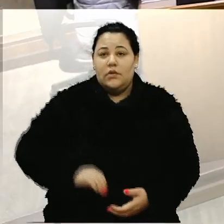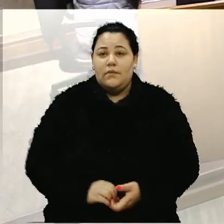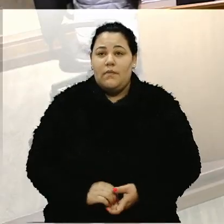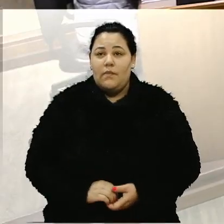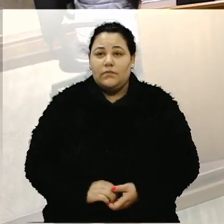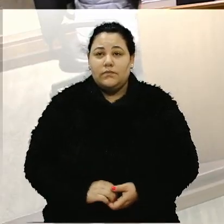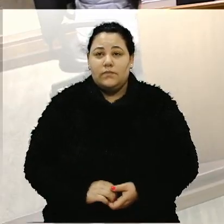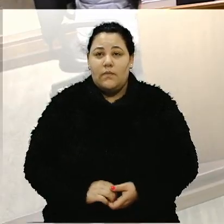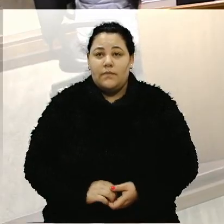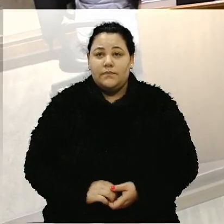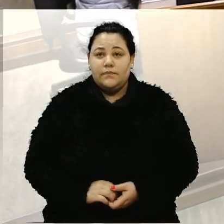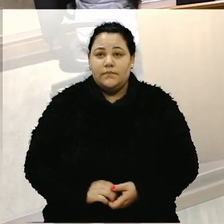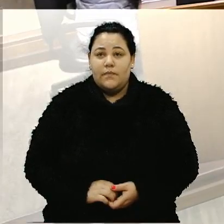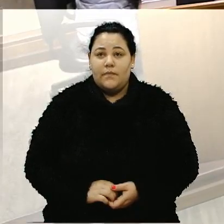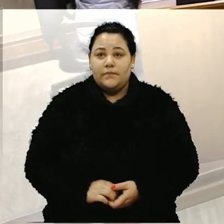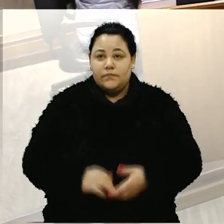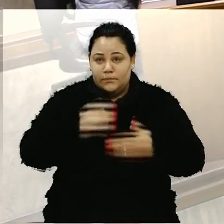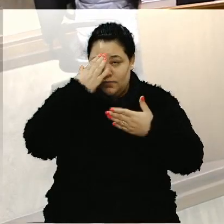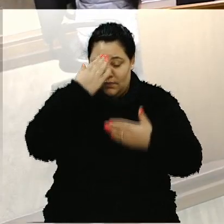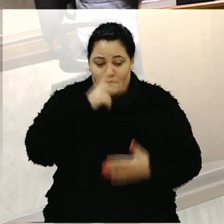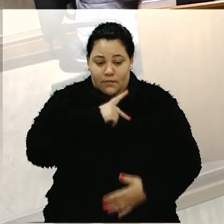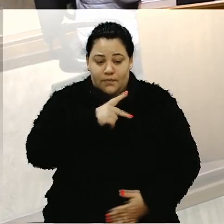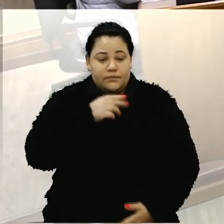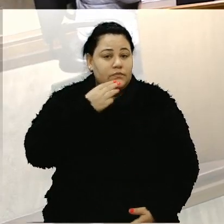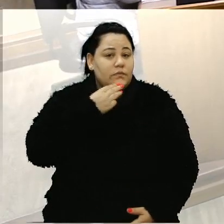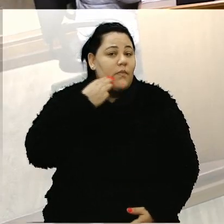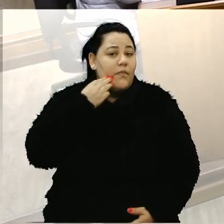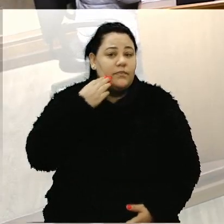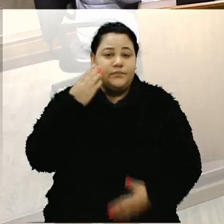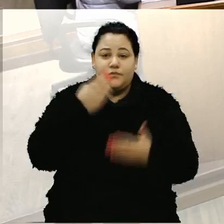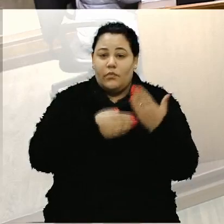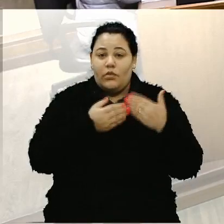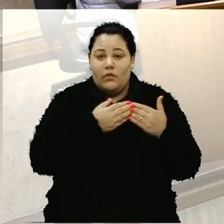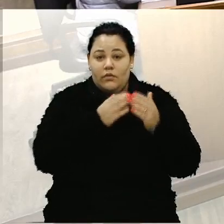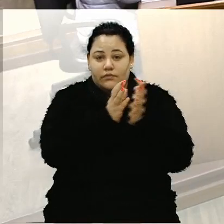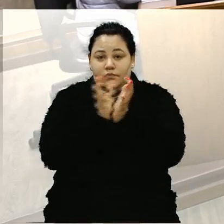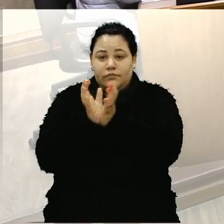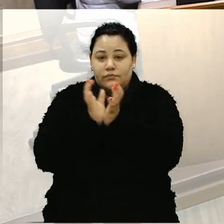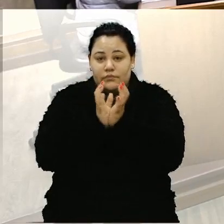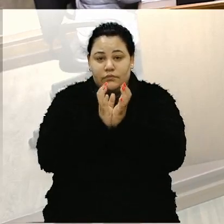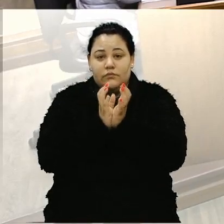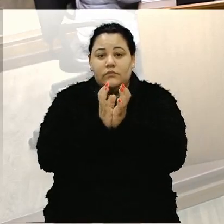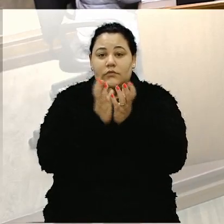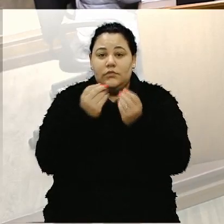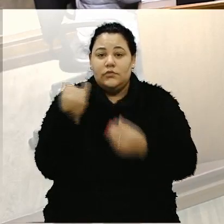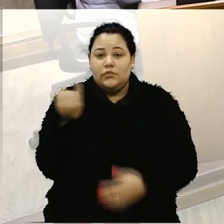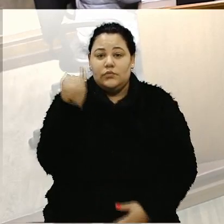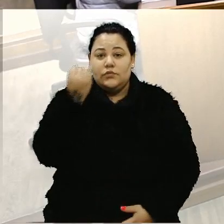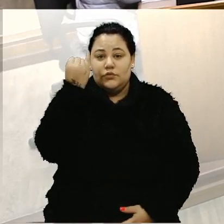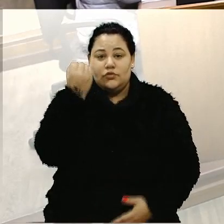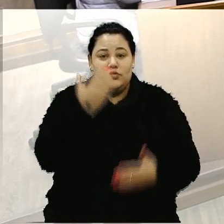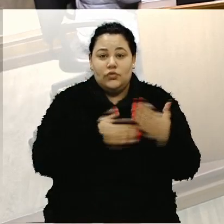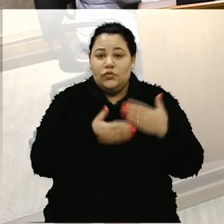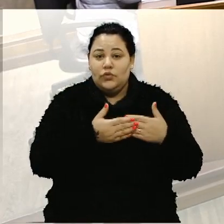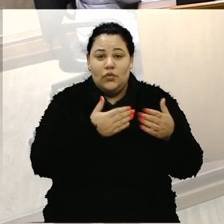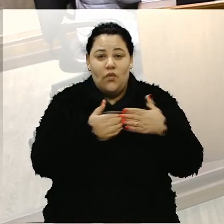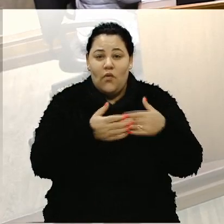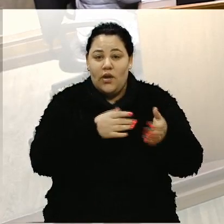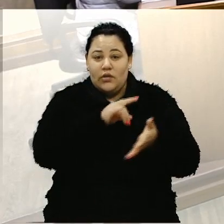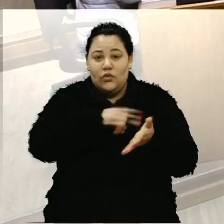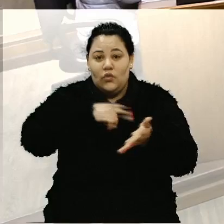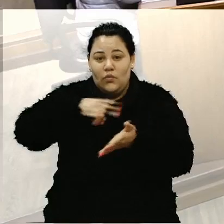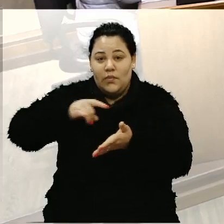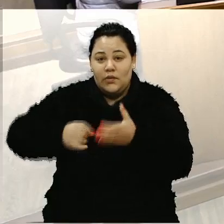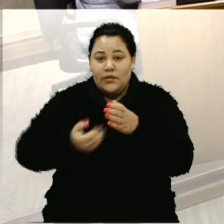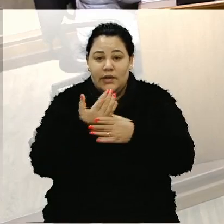Obrigado, senhora presidente, Marisol, os nobres pares. É importante todo e qualquer requerimento feito por essa casa, até